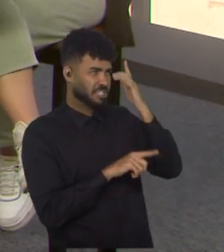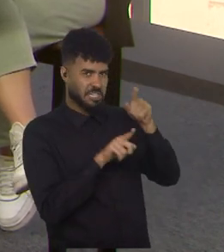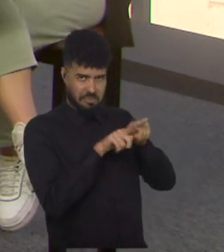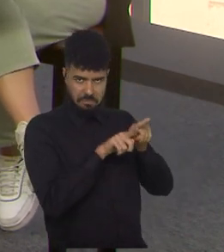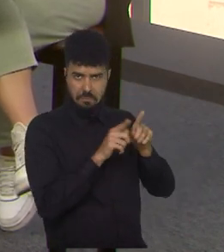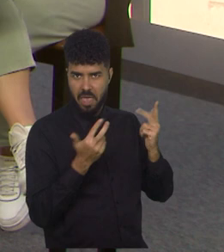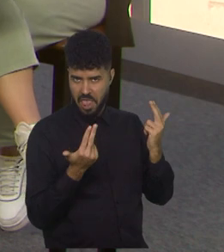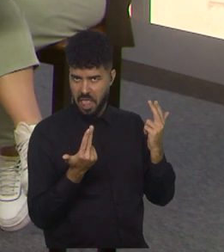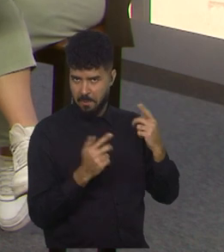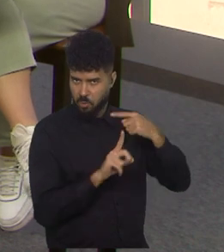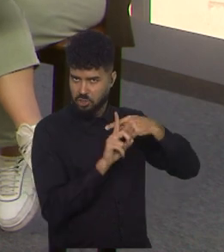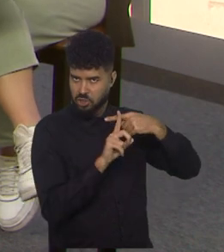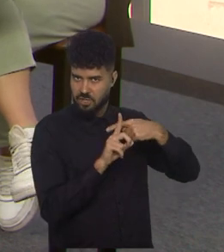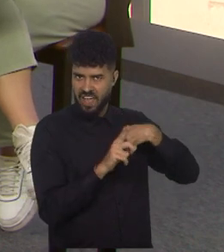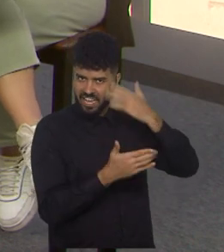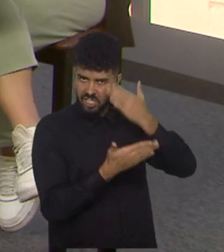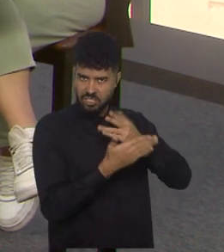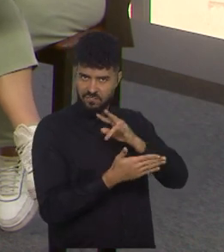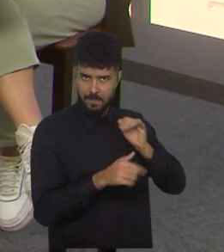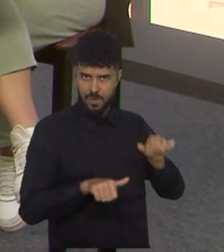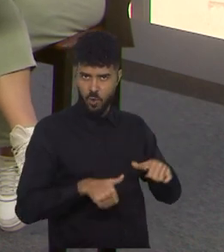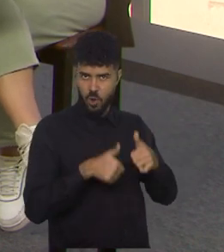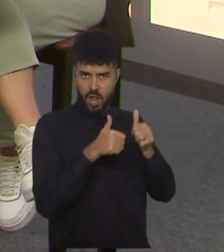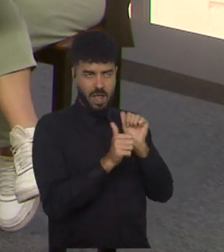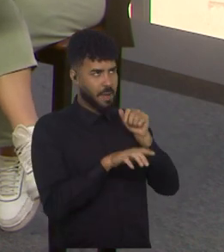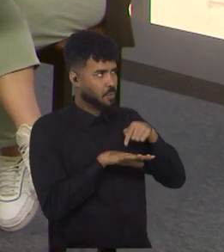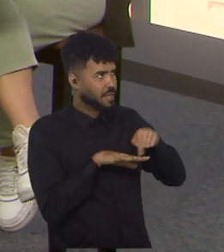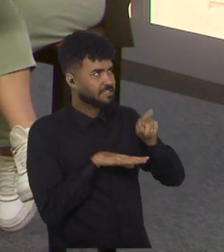melhore cada vez mais a modalidade?